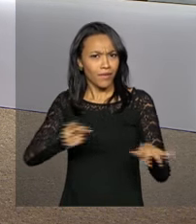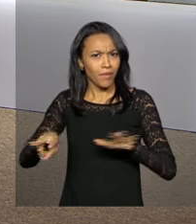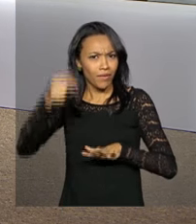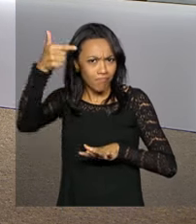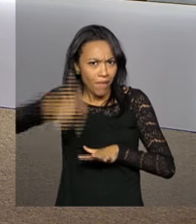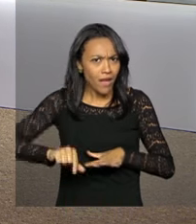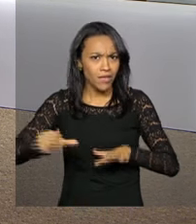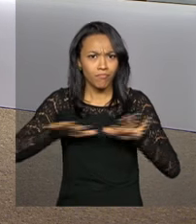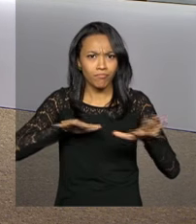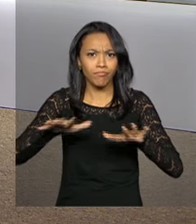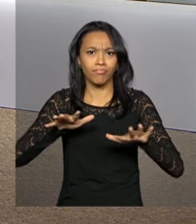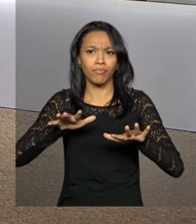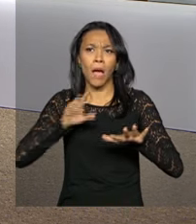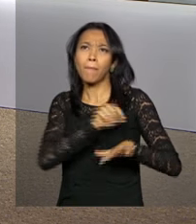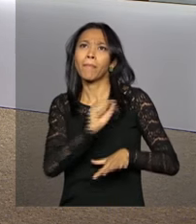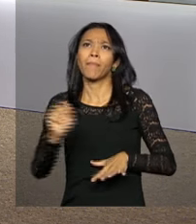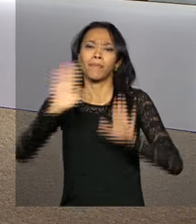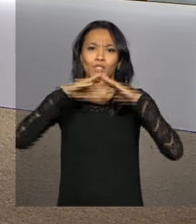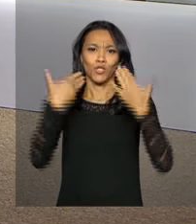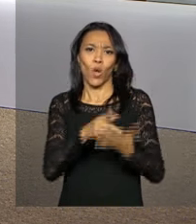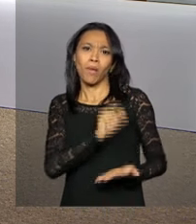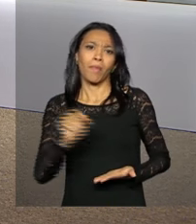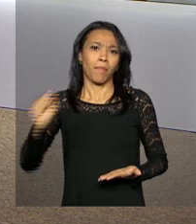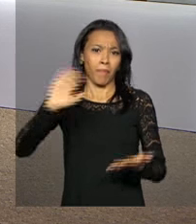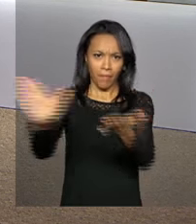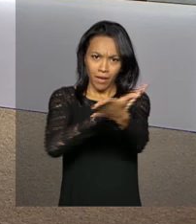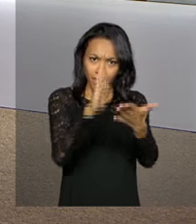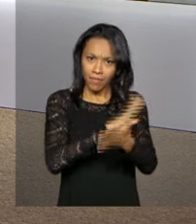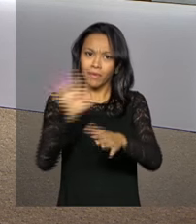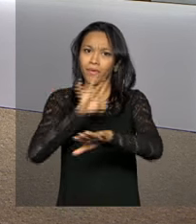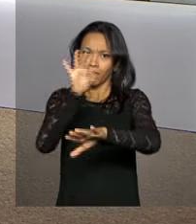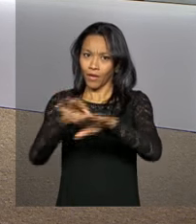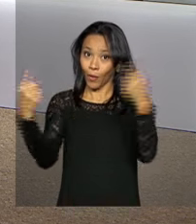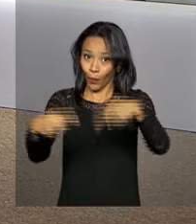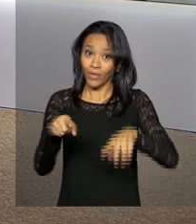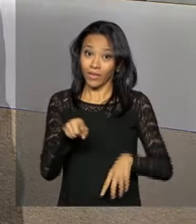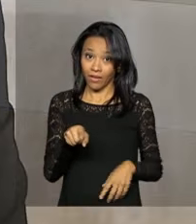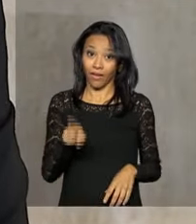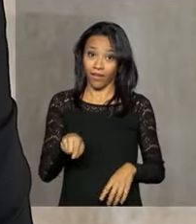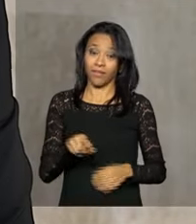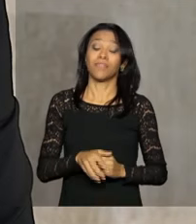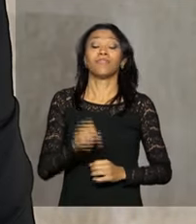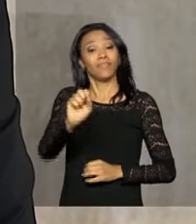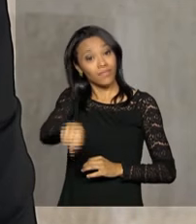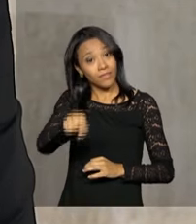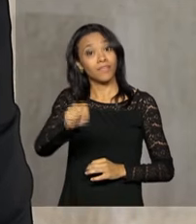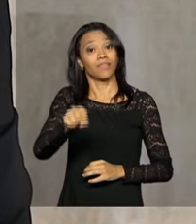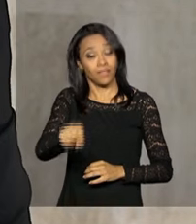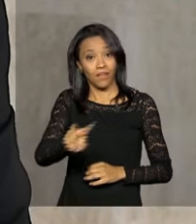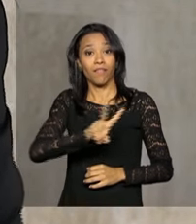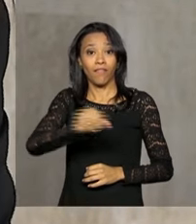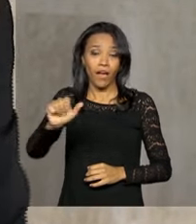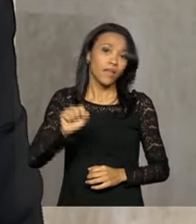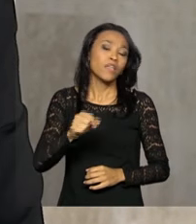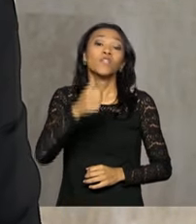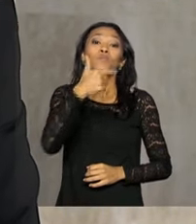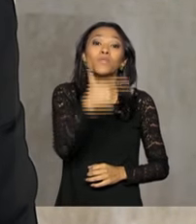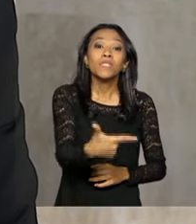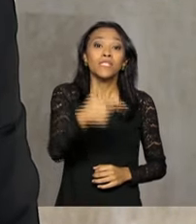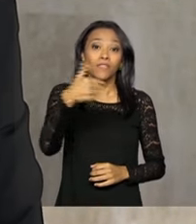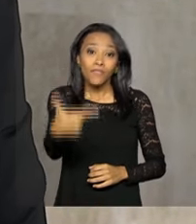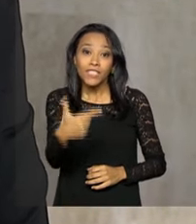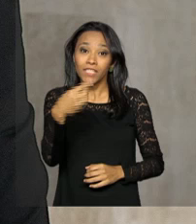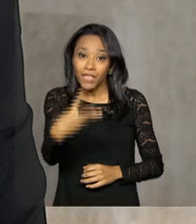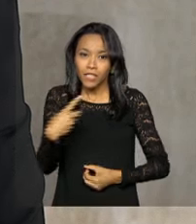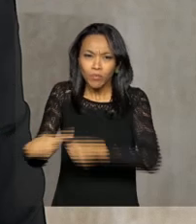mais uma mobilização nas escolas de todo o país contra o Aedes aegypti. É isso mesmo, Roberto. Essa mobilização vai acontecer nos 223